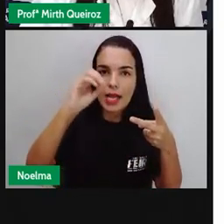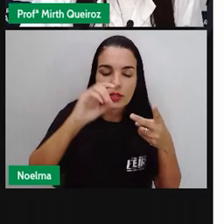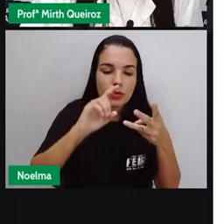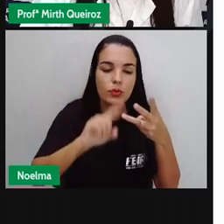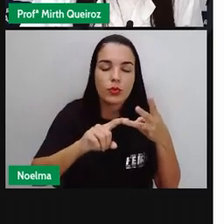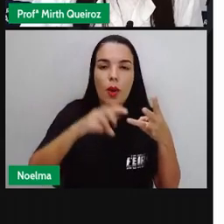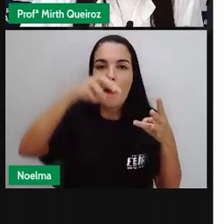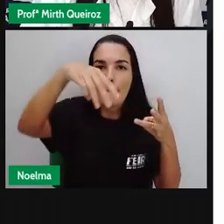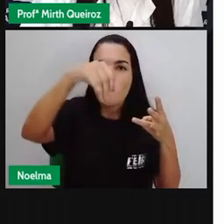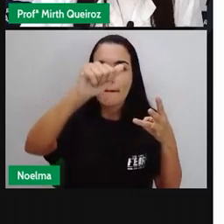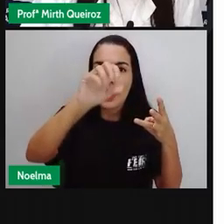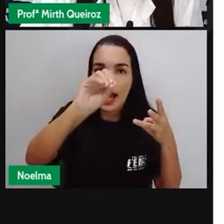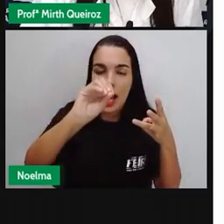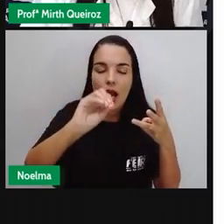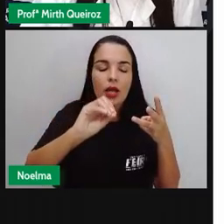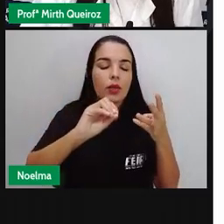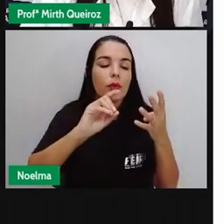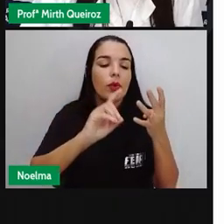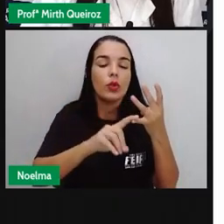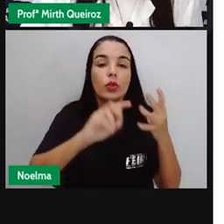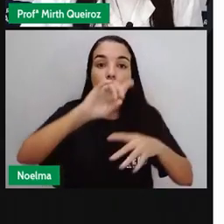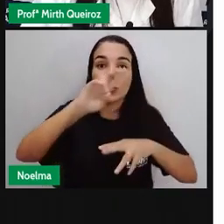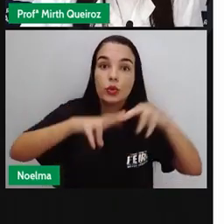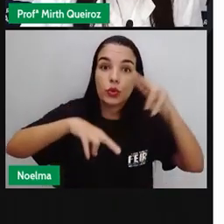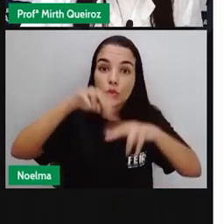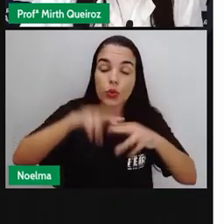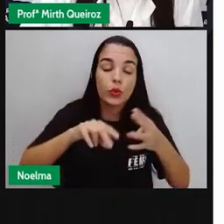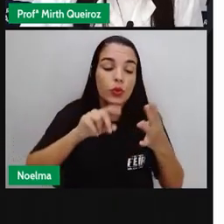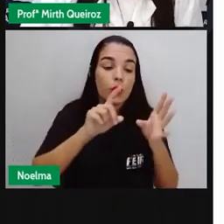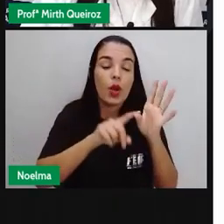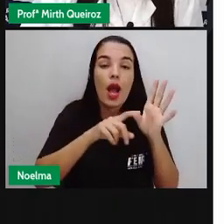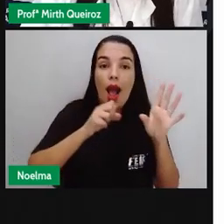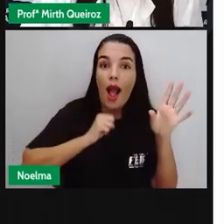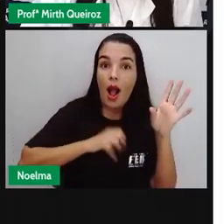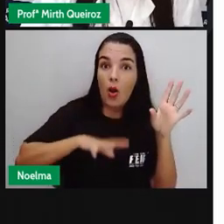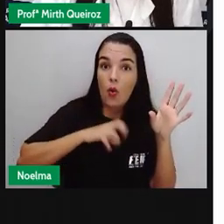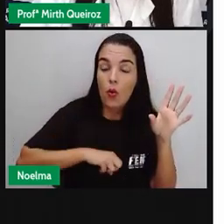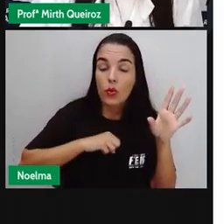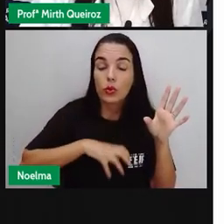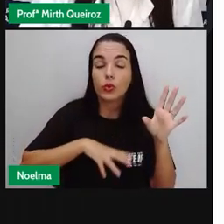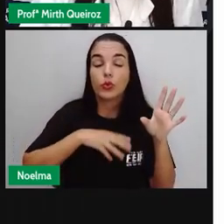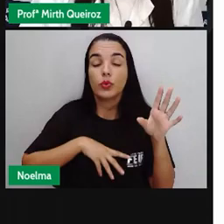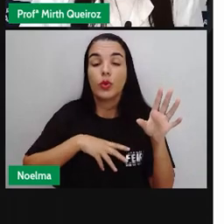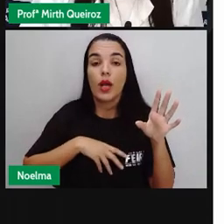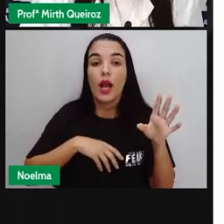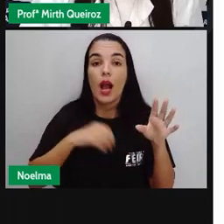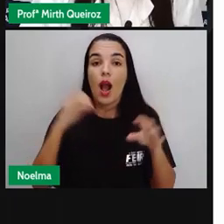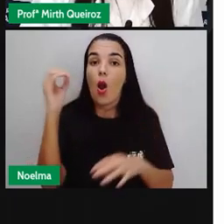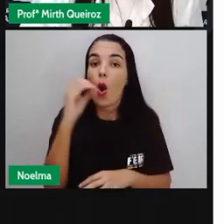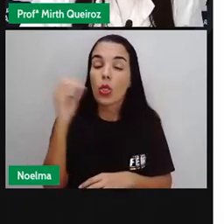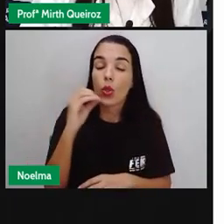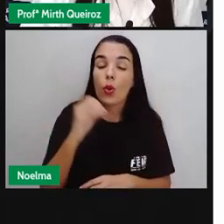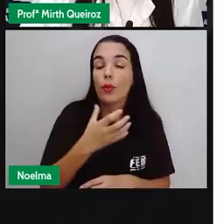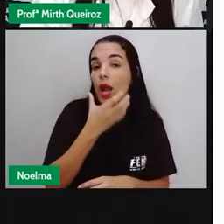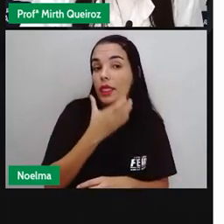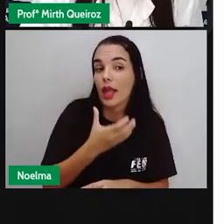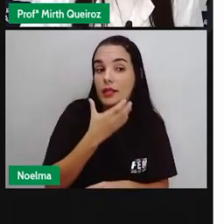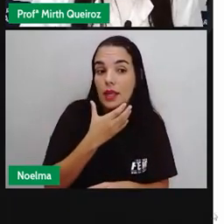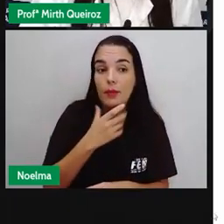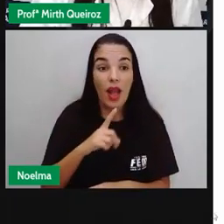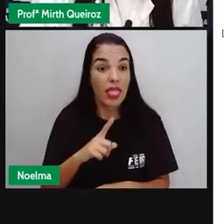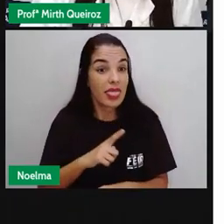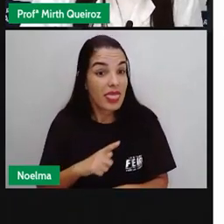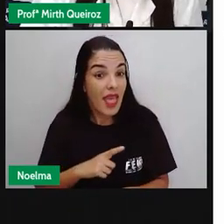Setembro Setembro não Agosto Outubro E o mês de dezembro